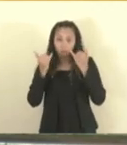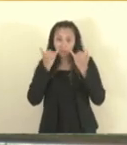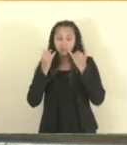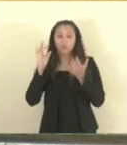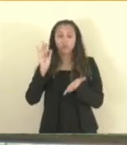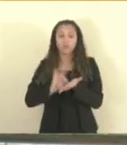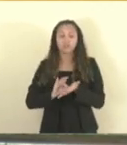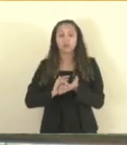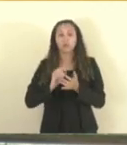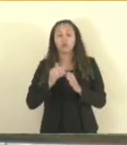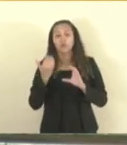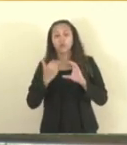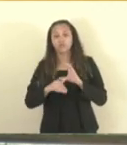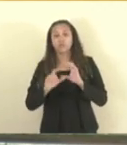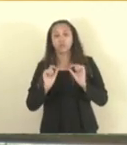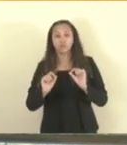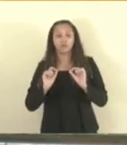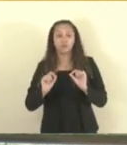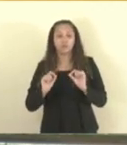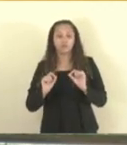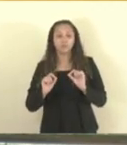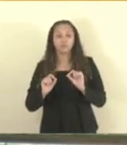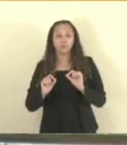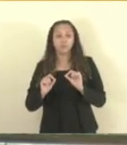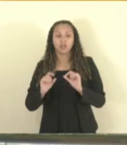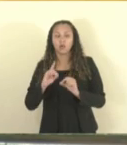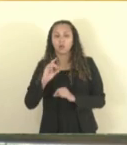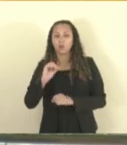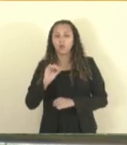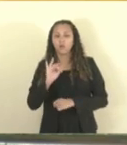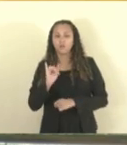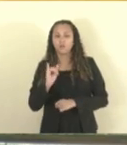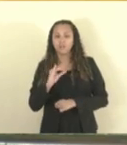oficiais. O despacho para esses itens é oficice.